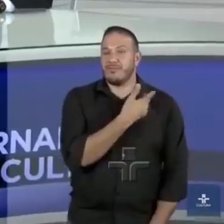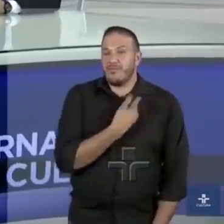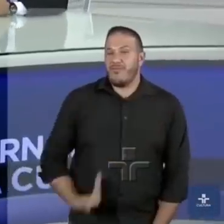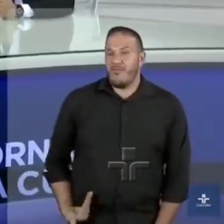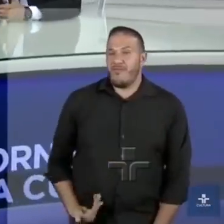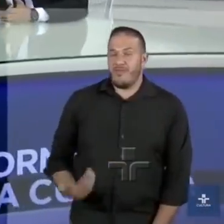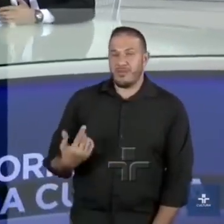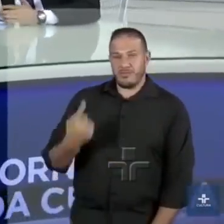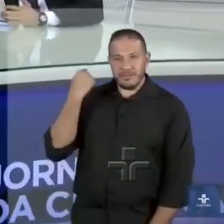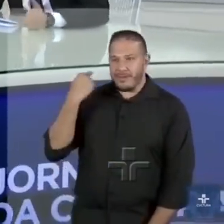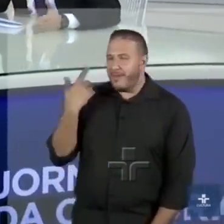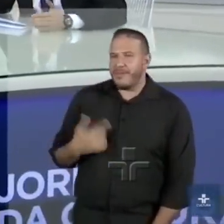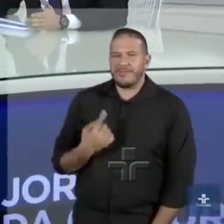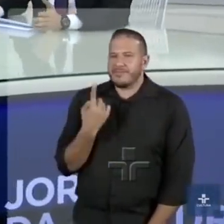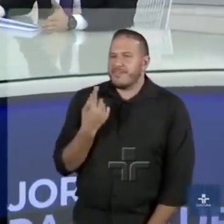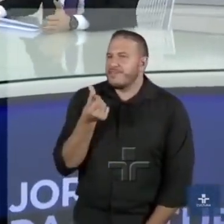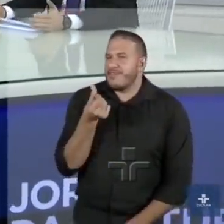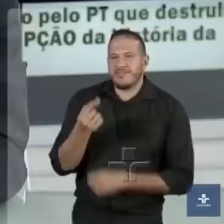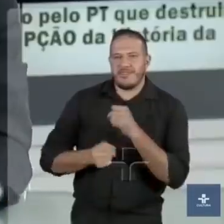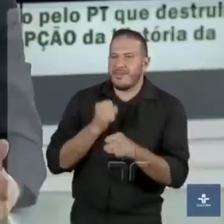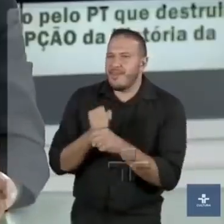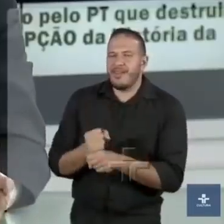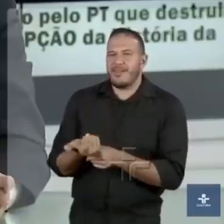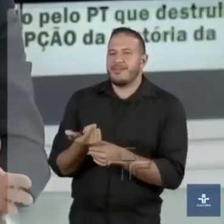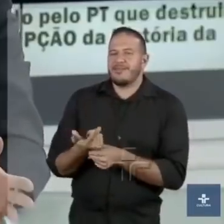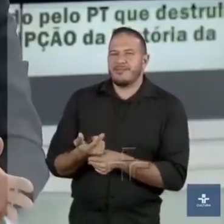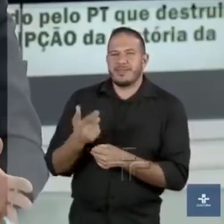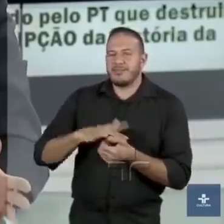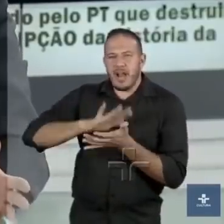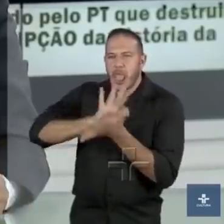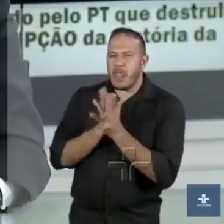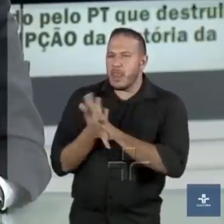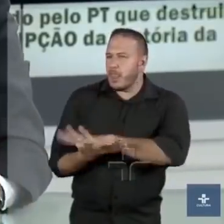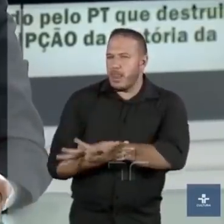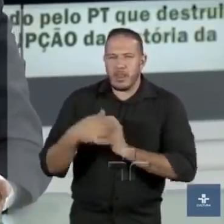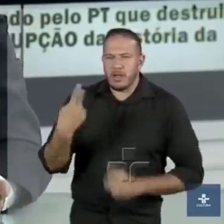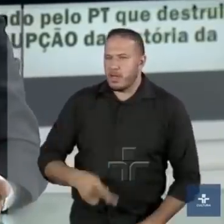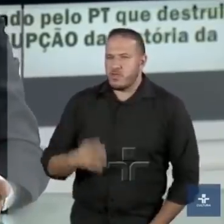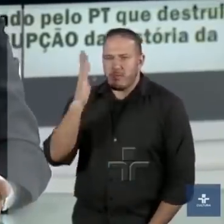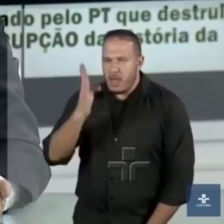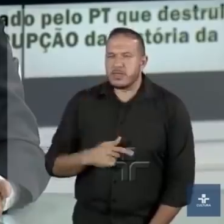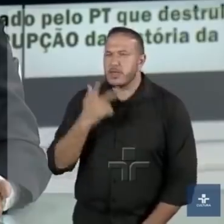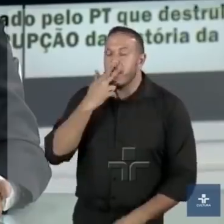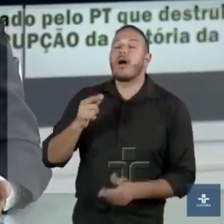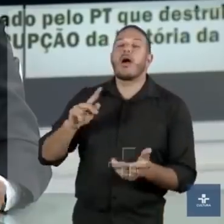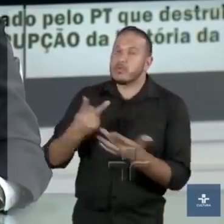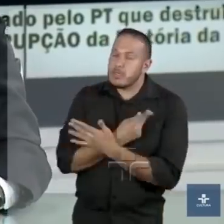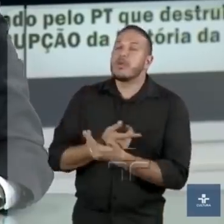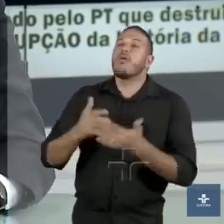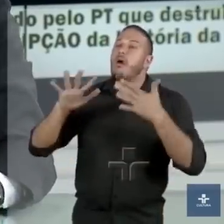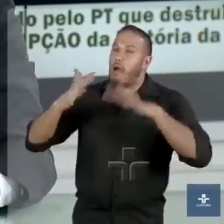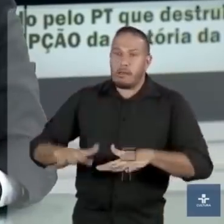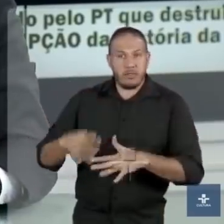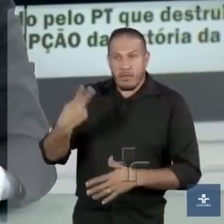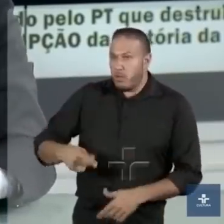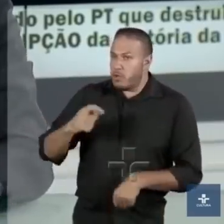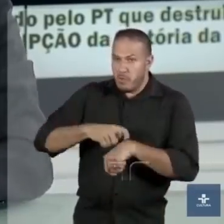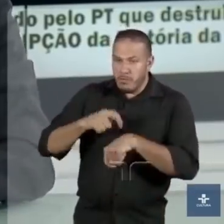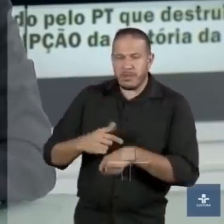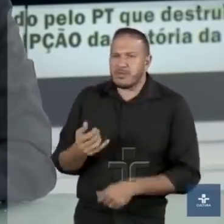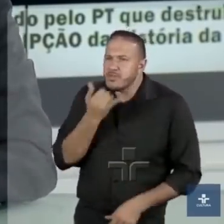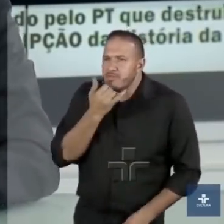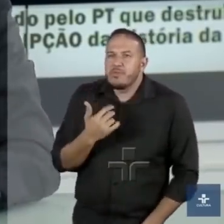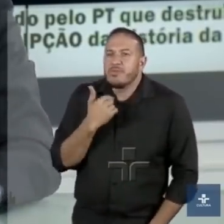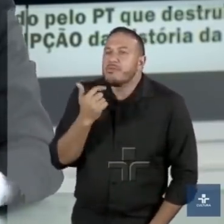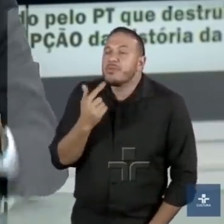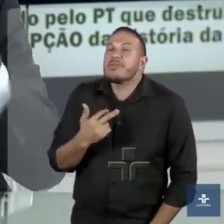os últimos 16 anos, basicamente destruiu o país, promoveu a crise econômica que nós estamos vivenciando. E eu não posso nem